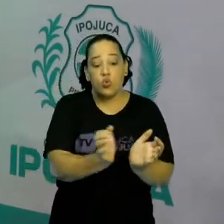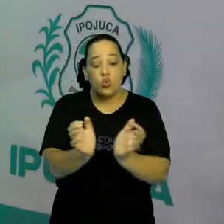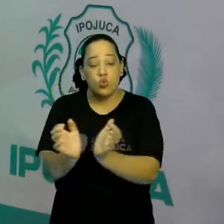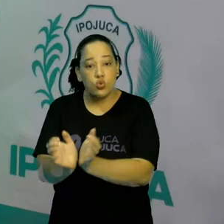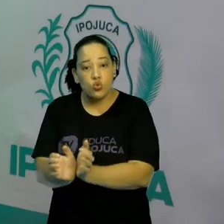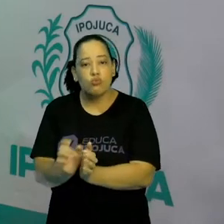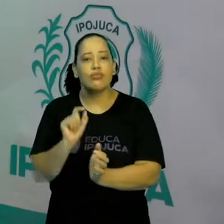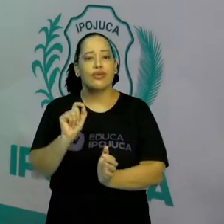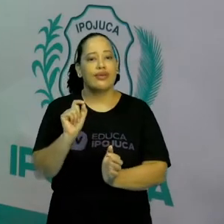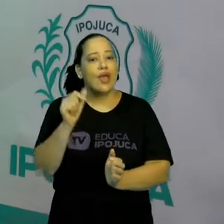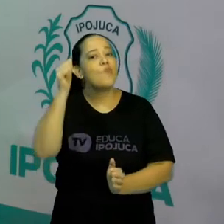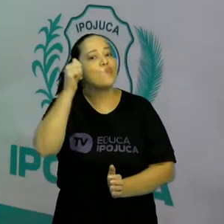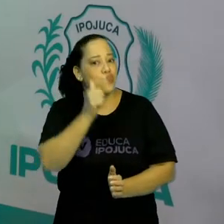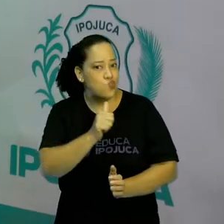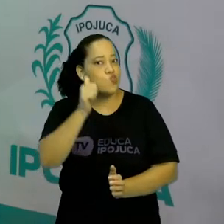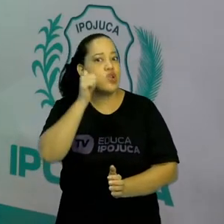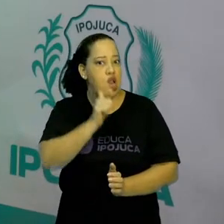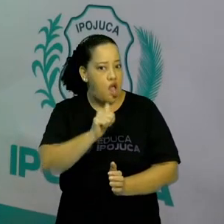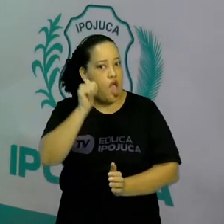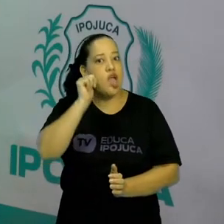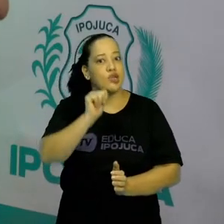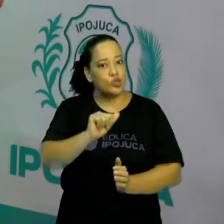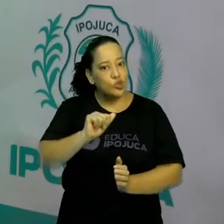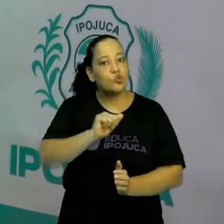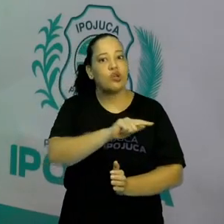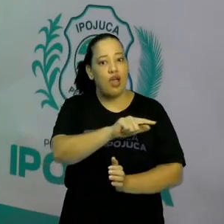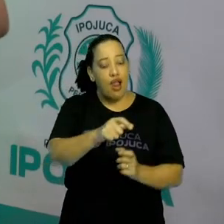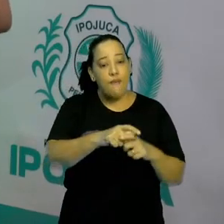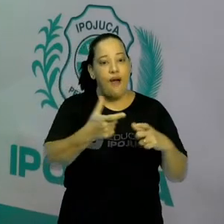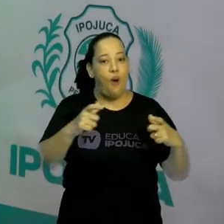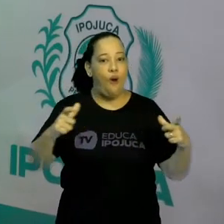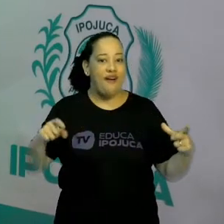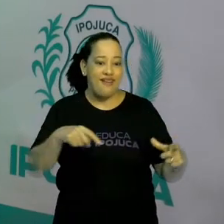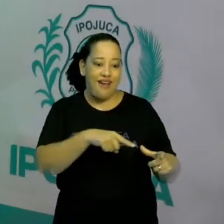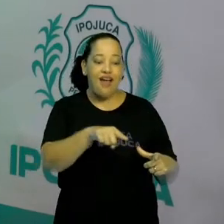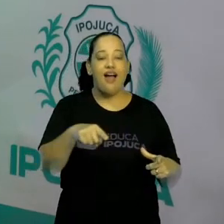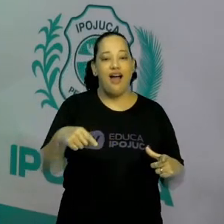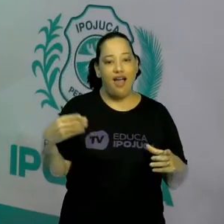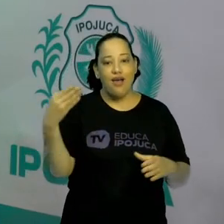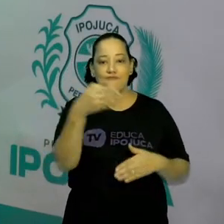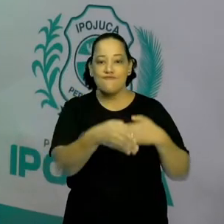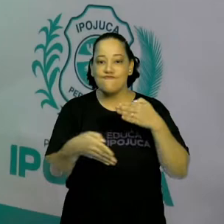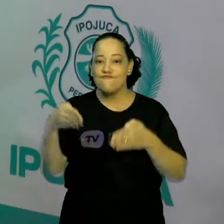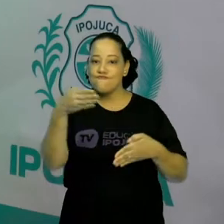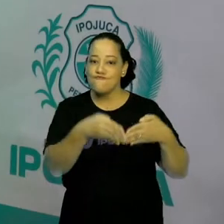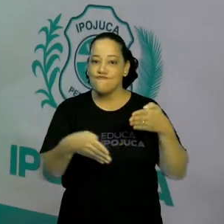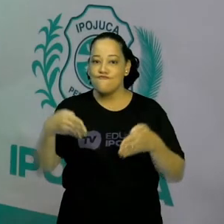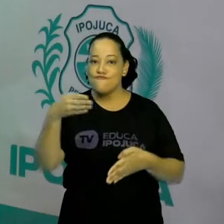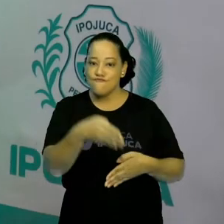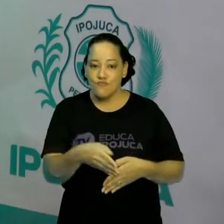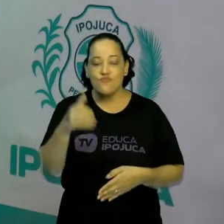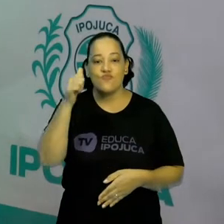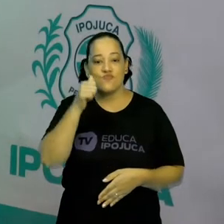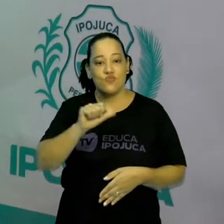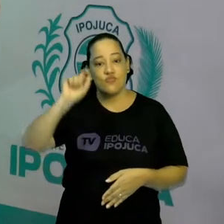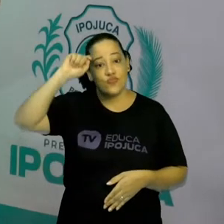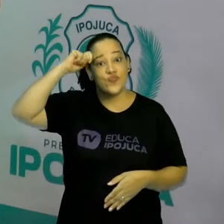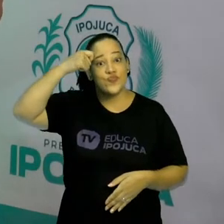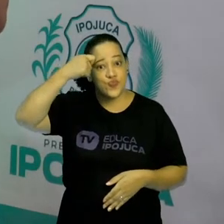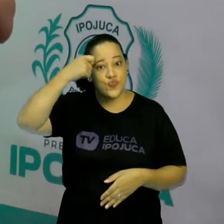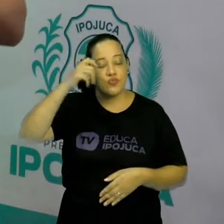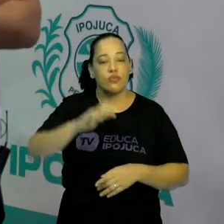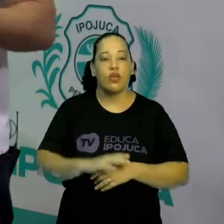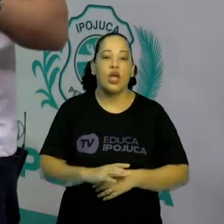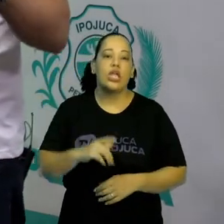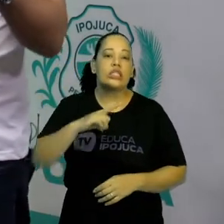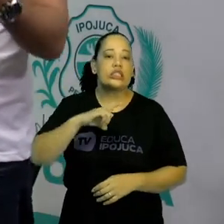as mulheres negras, tá? Então, a maioria dos integrantes, dos participantes ativos desses clubes eram as mulheres negras. Você